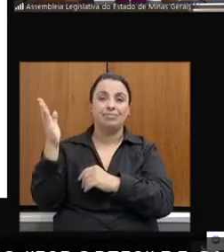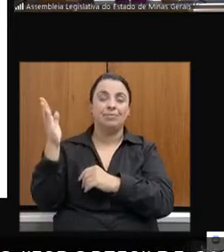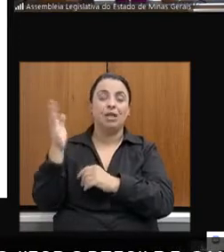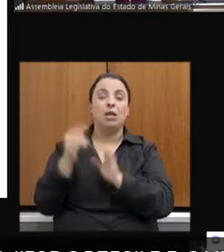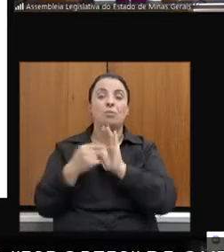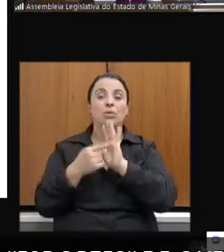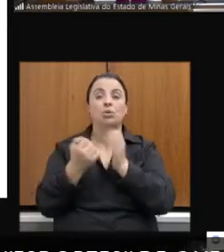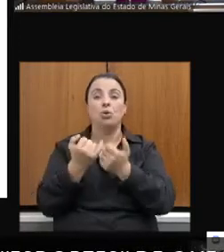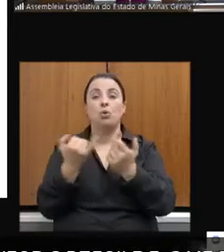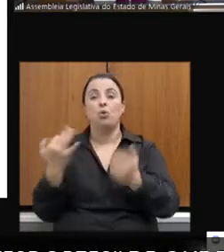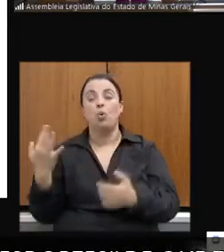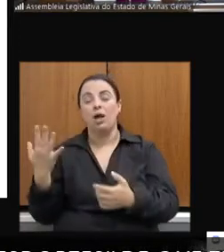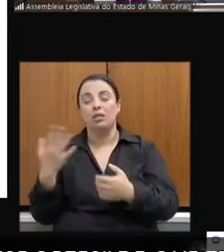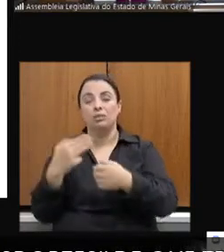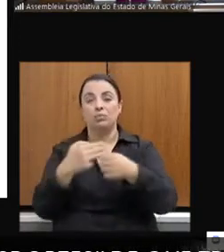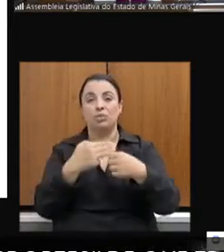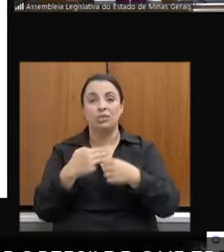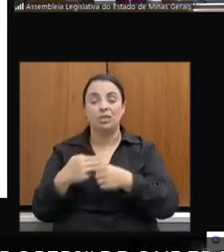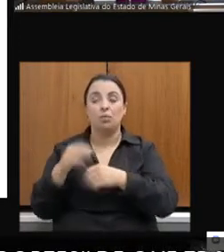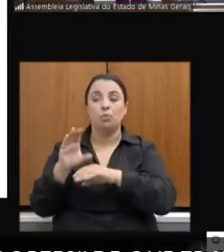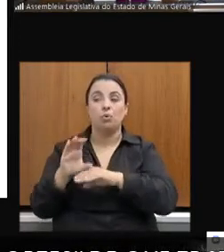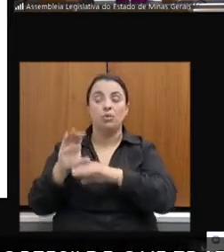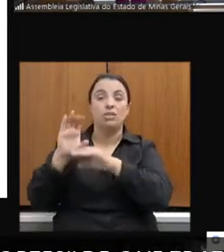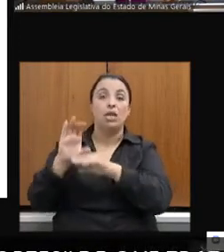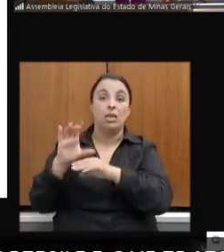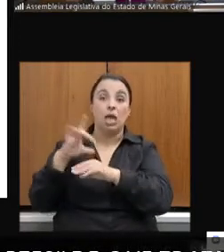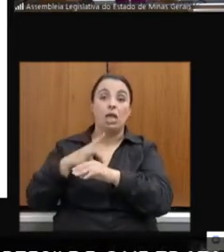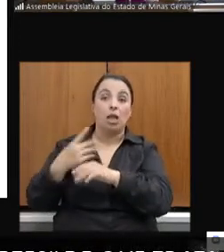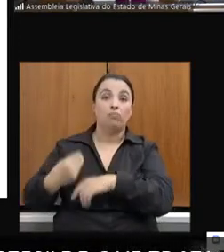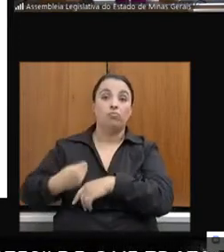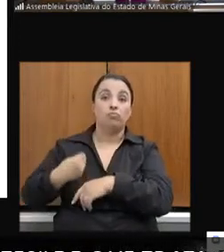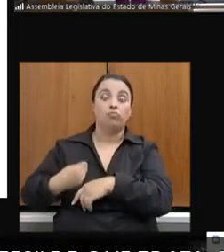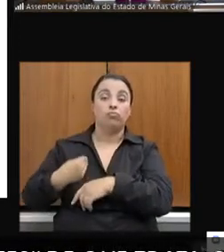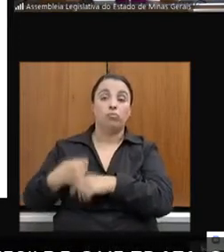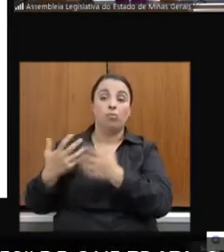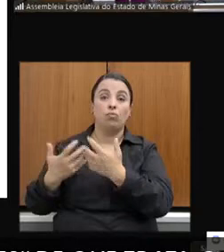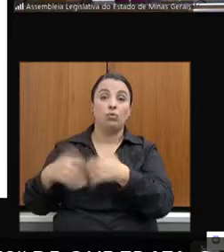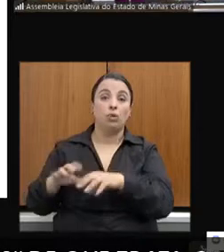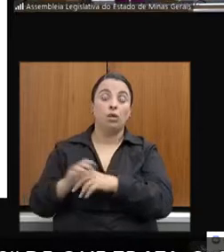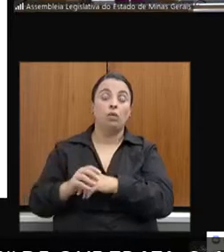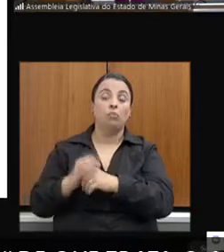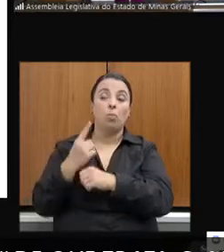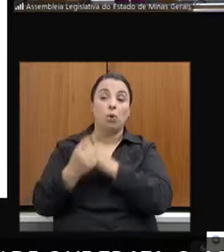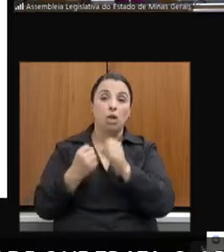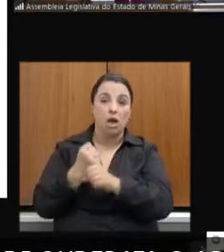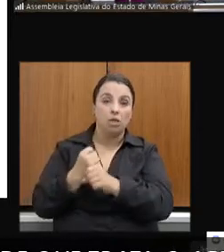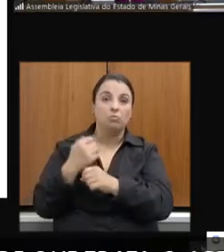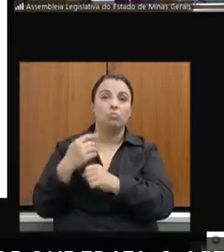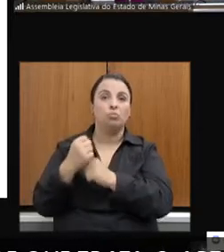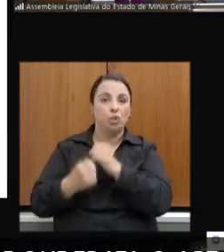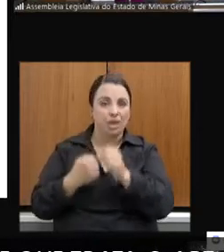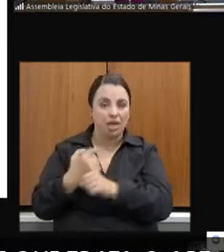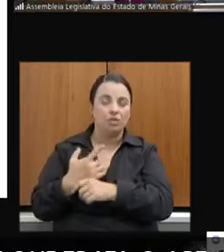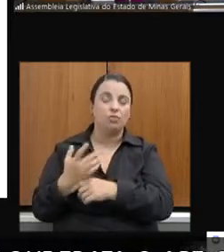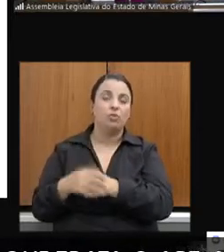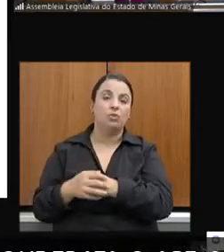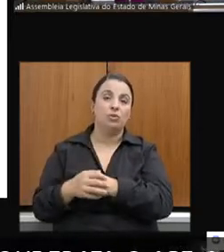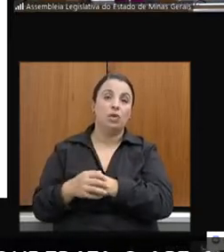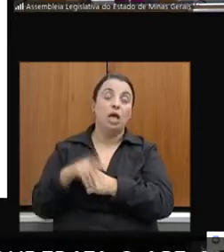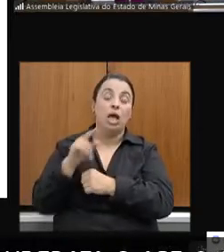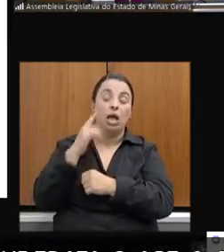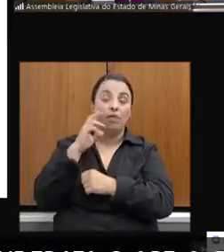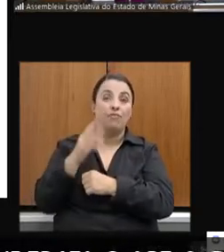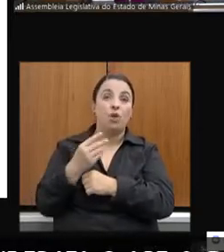habilitados e de conselhos ativos por ano. A evolução. E aí a gente fica mais claro ainda, mais nítido, essa